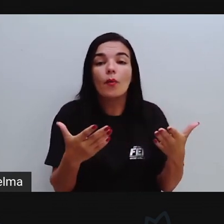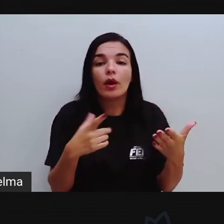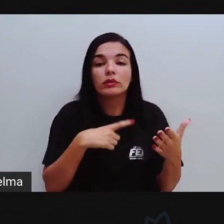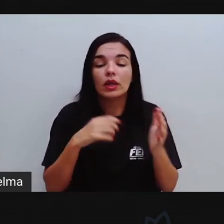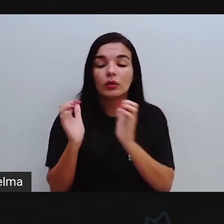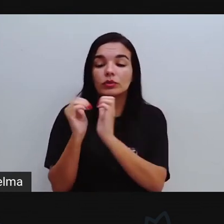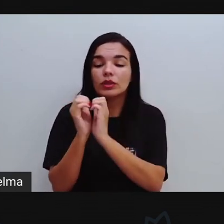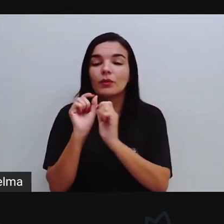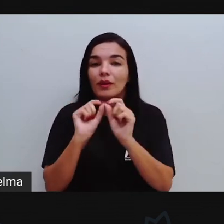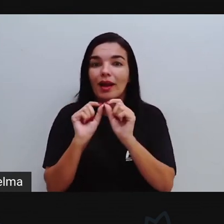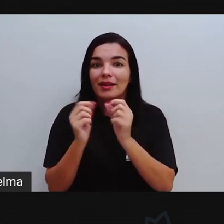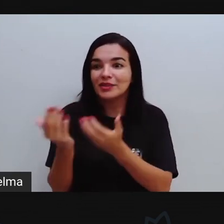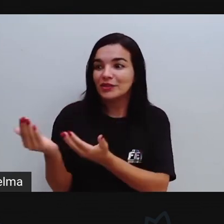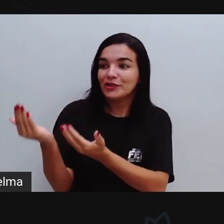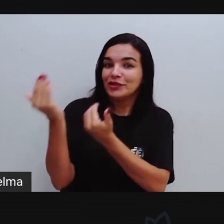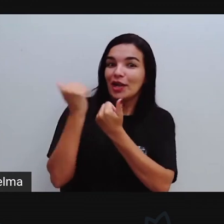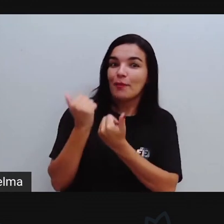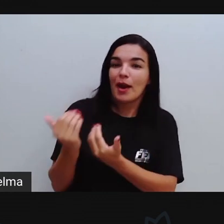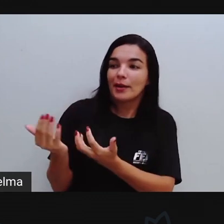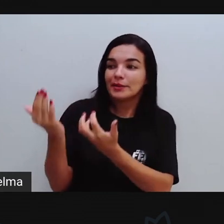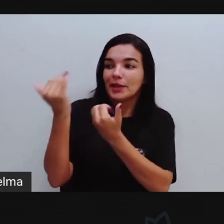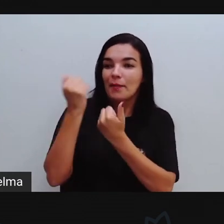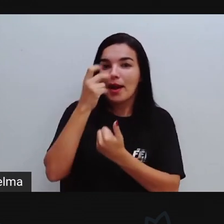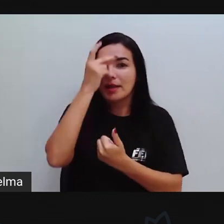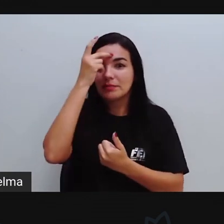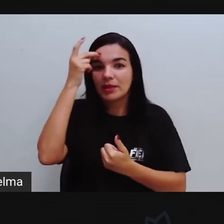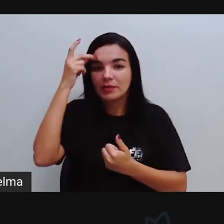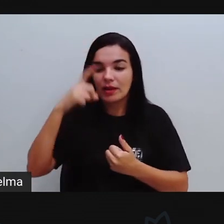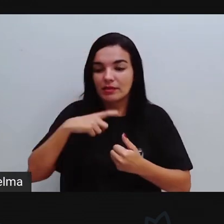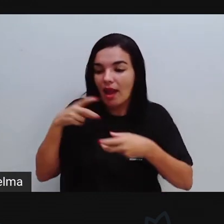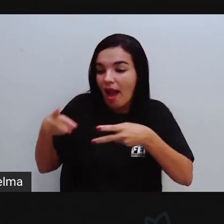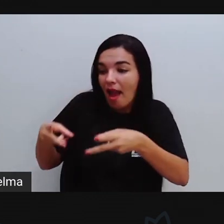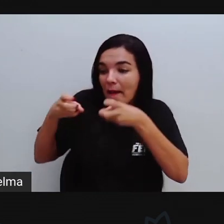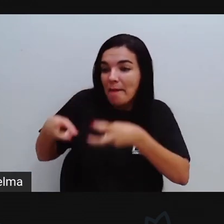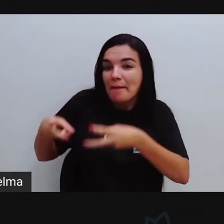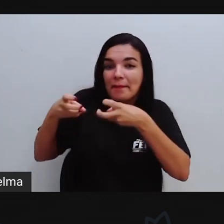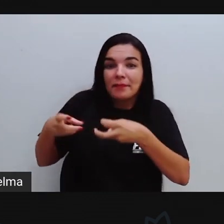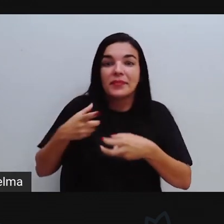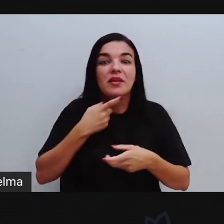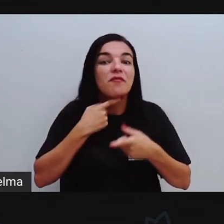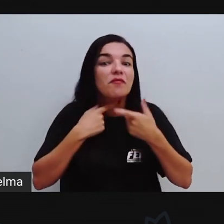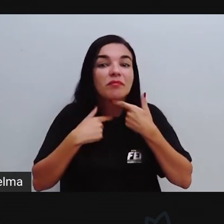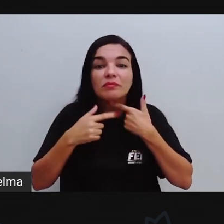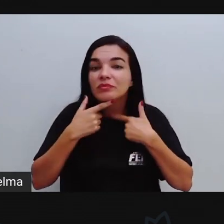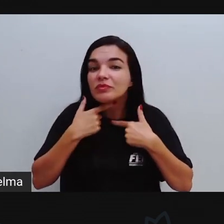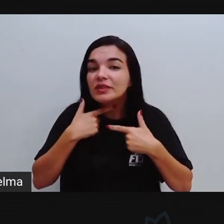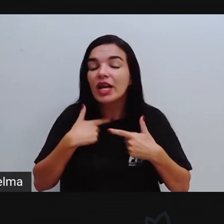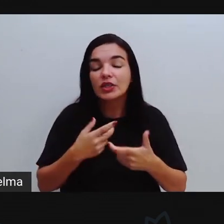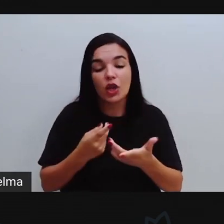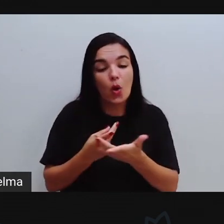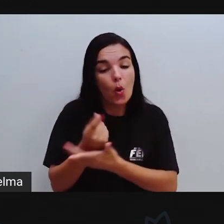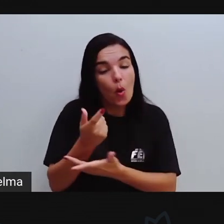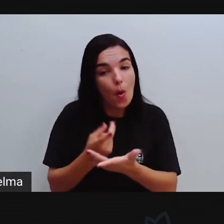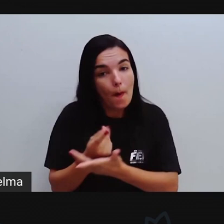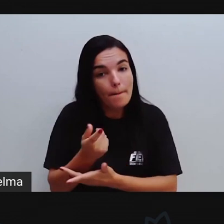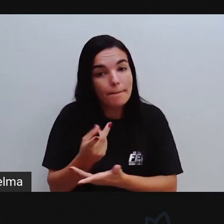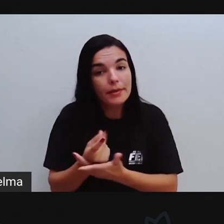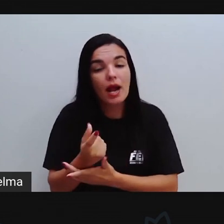atrair e adquirir aí, fazer com que o público, né? Seja atraído por esse